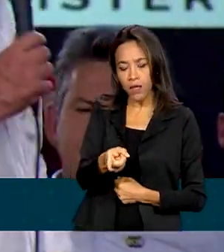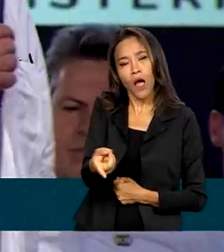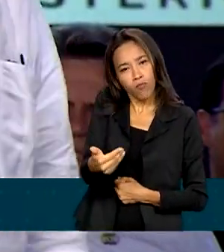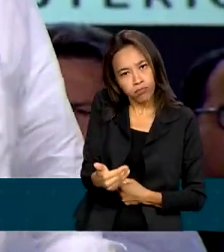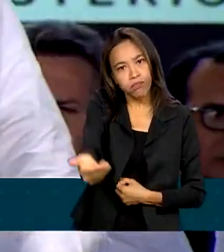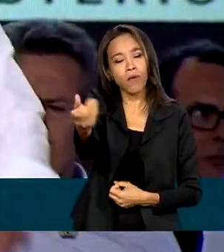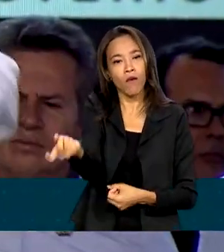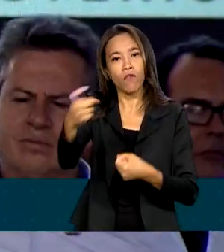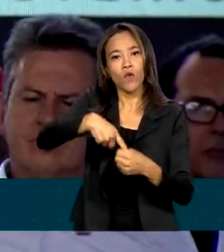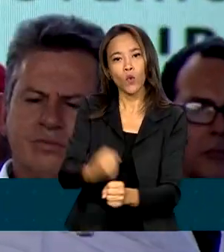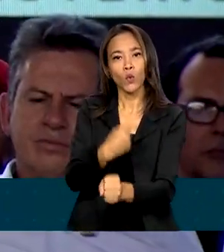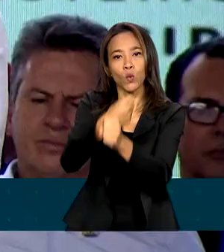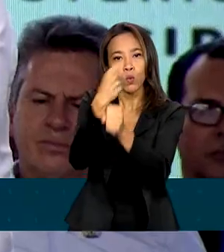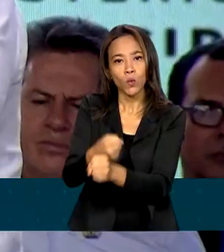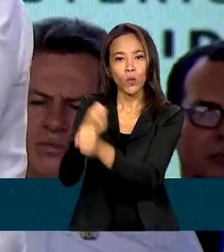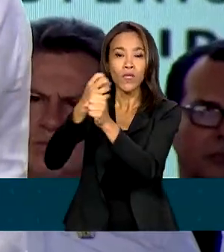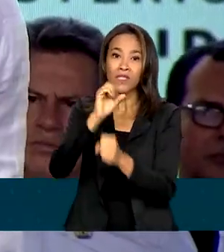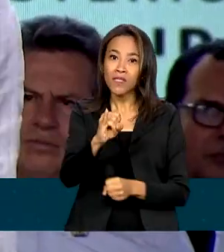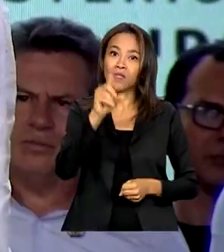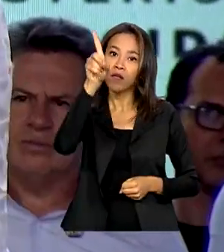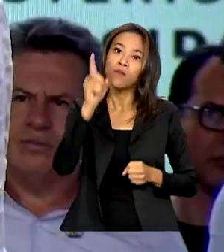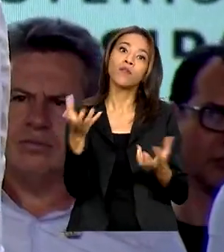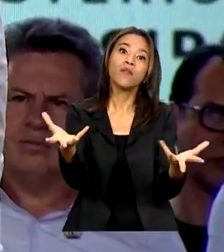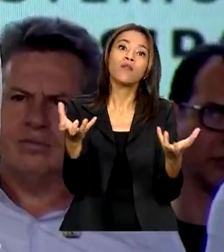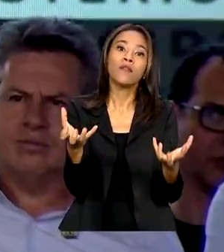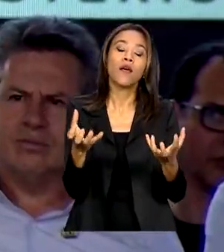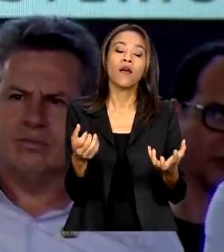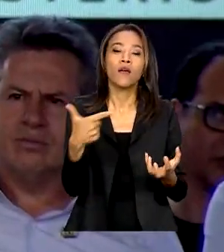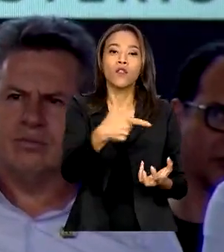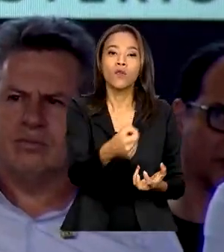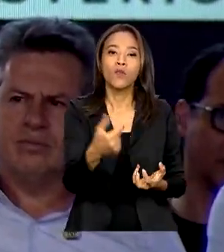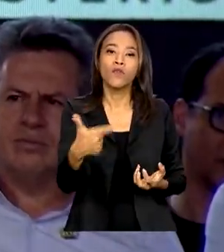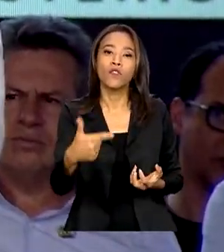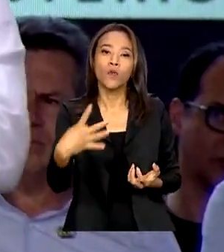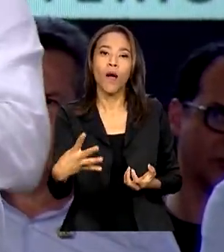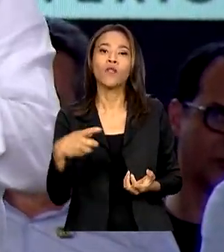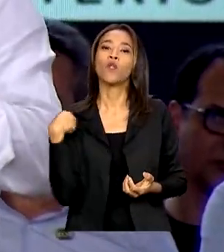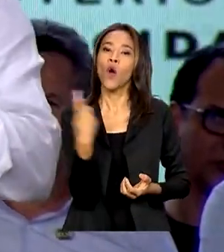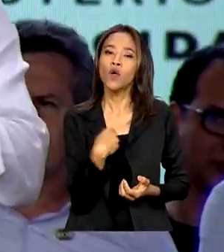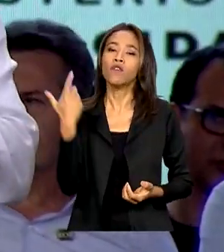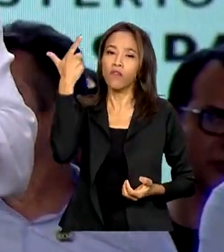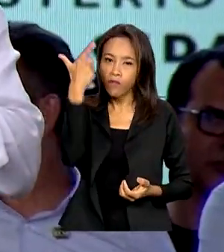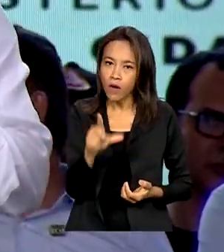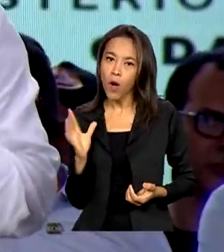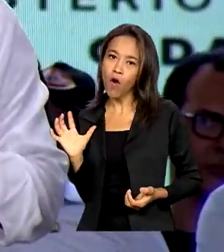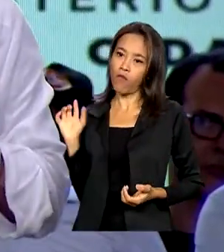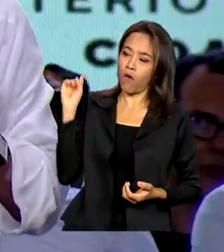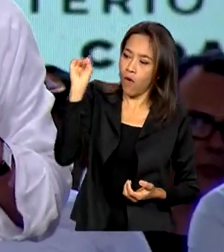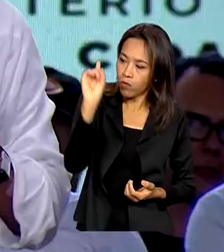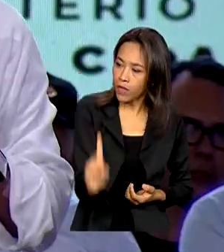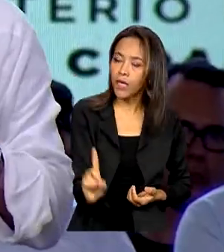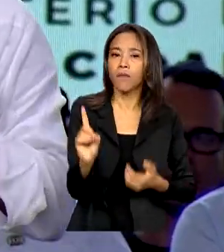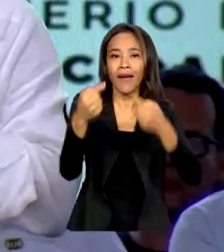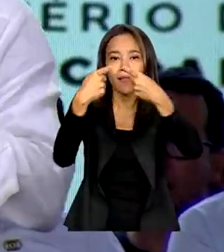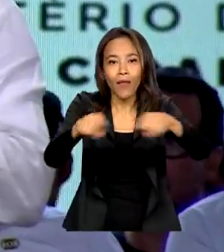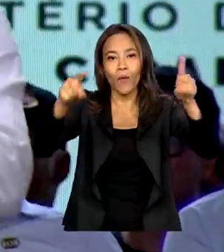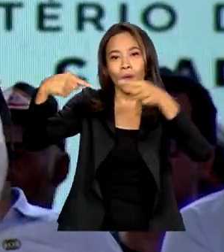para os dois e, se Deus quiser, em 2024, a gente vai vir inaugurar mais esses dois prédios aqui.